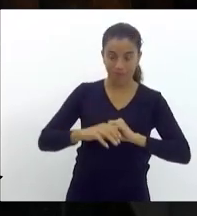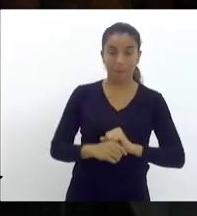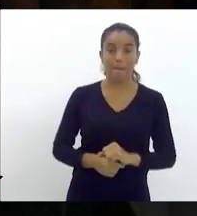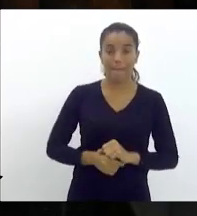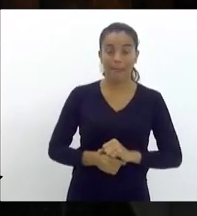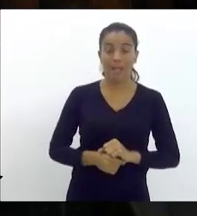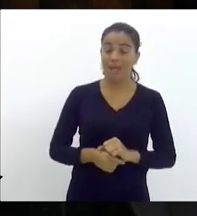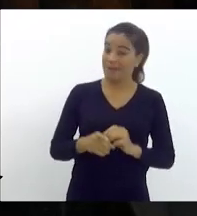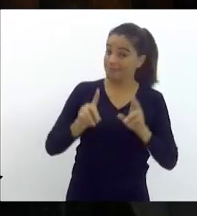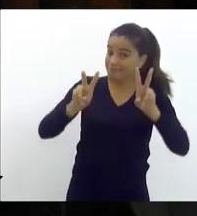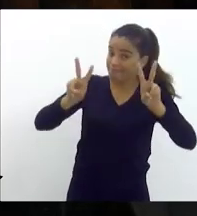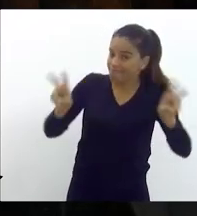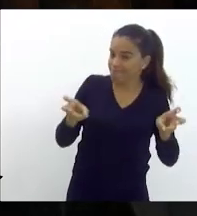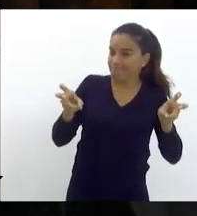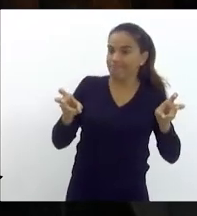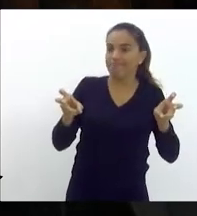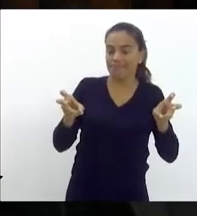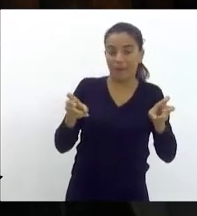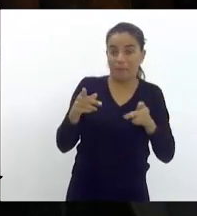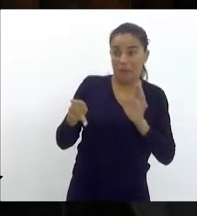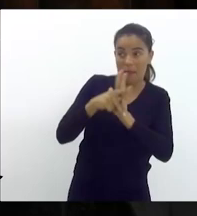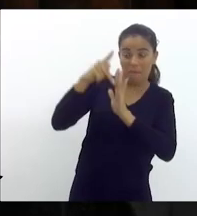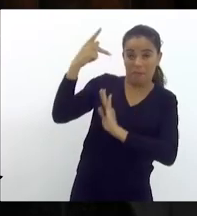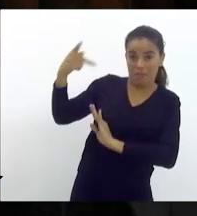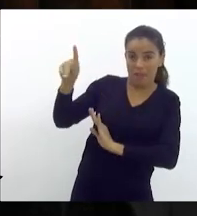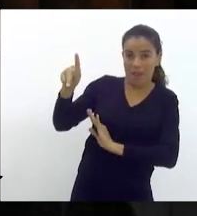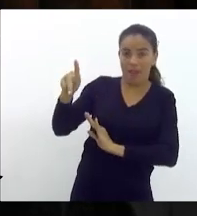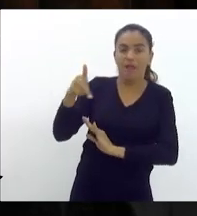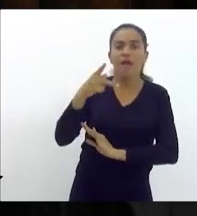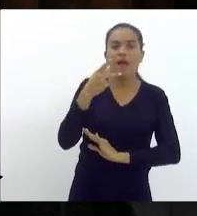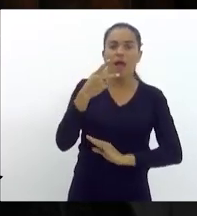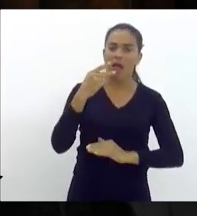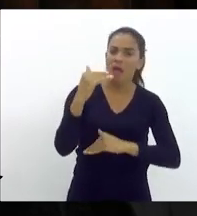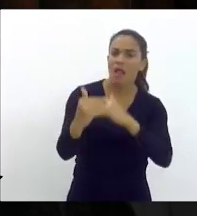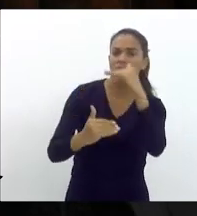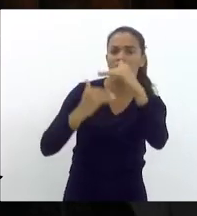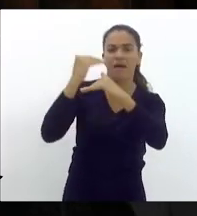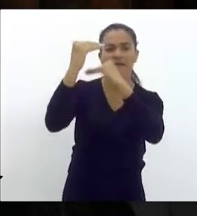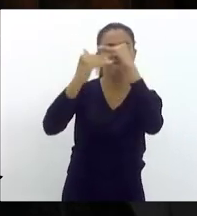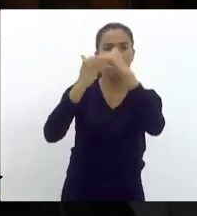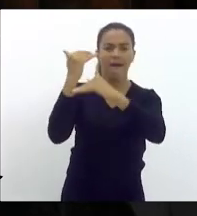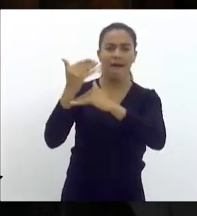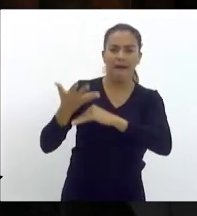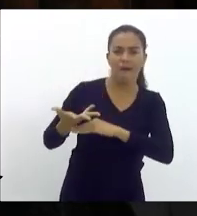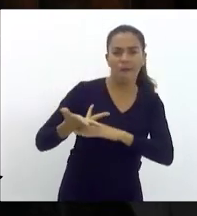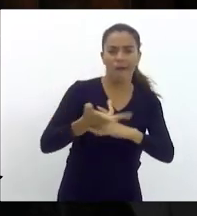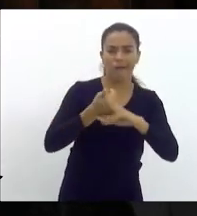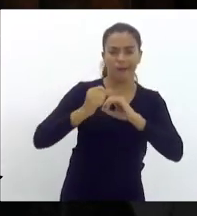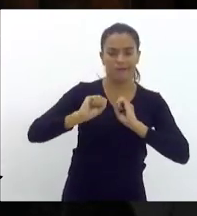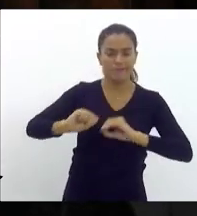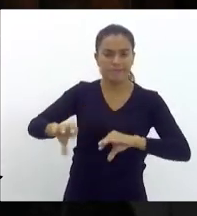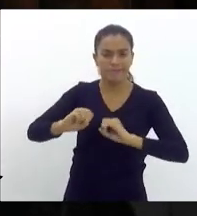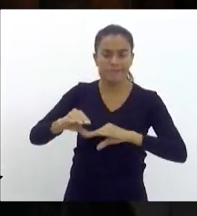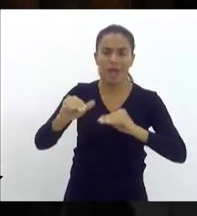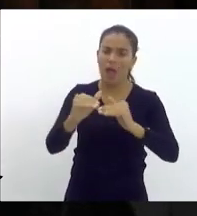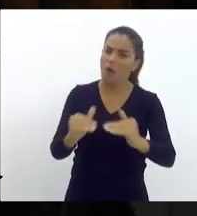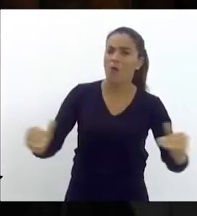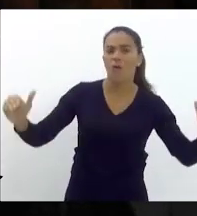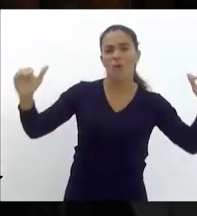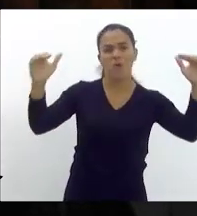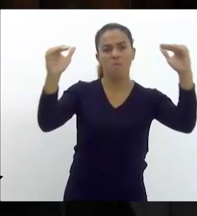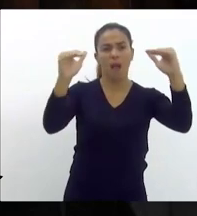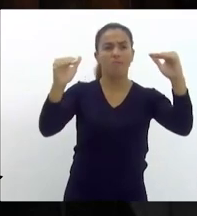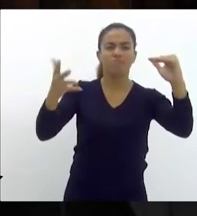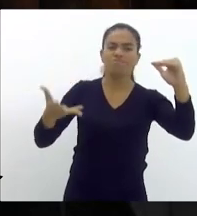entre aspas, que as palavras são dele. Elevar a qualidade de ensino a um patamar de